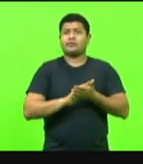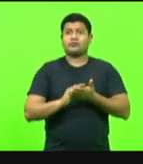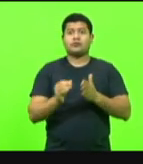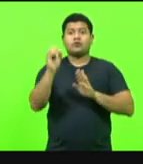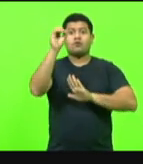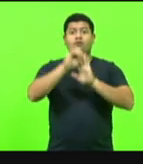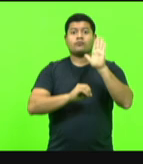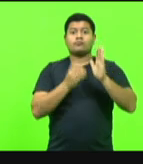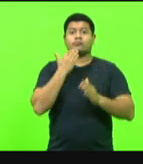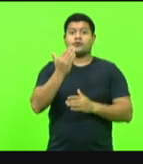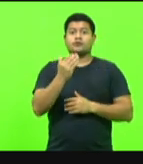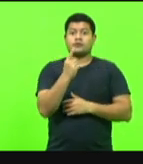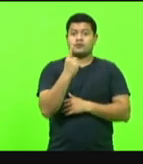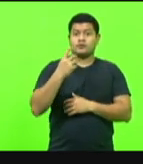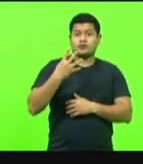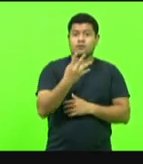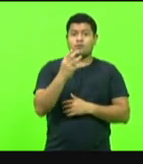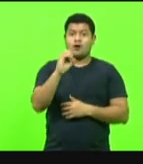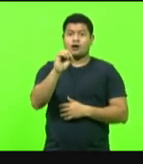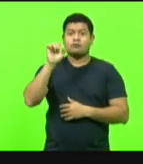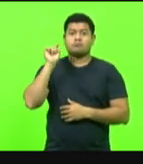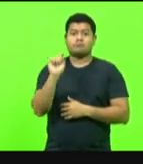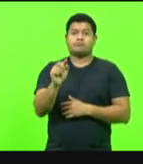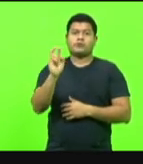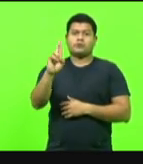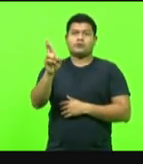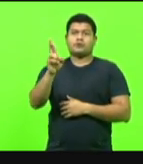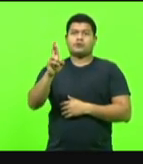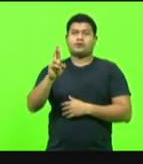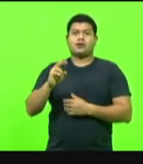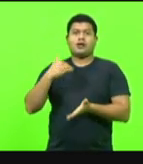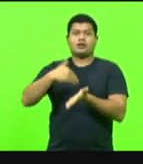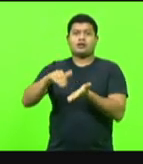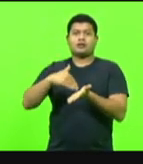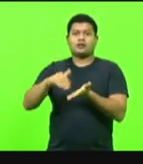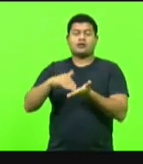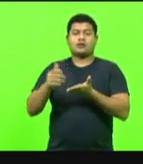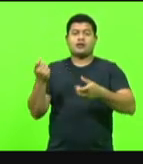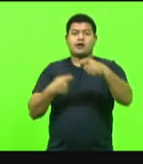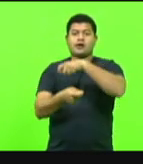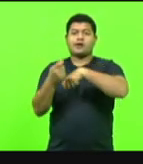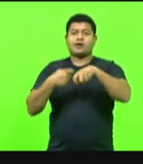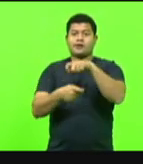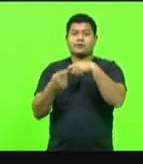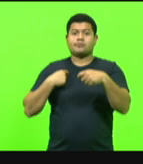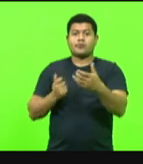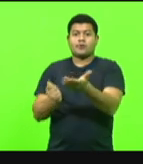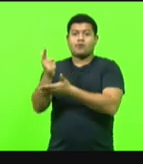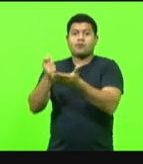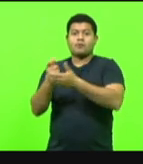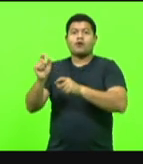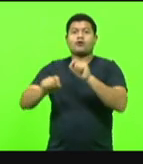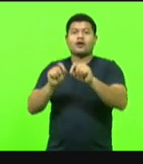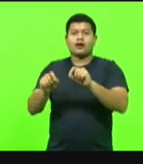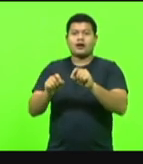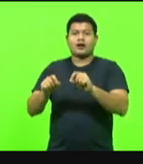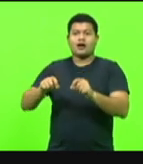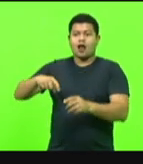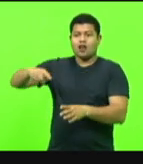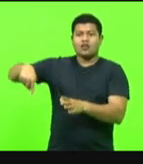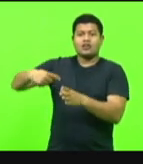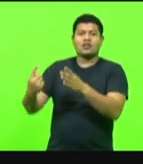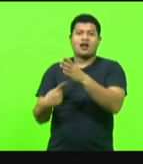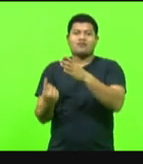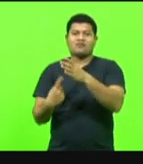pedindo 140 mil reais para a Secretaria da Fazenda para comprar máquinas de lavar. 140 mil